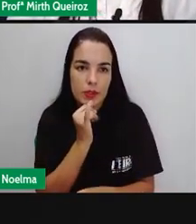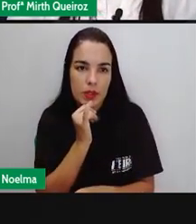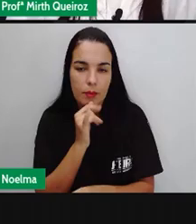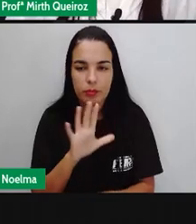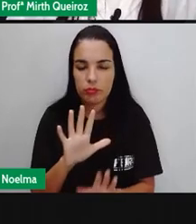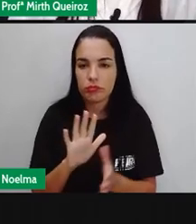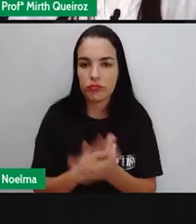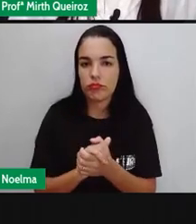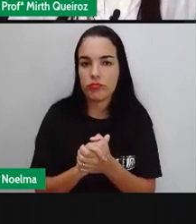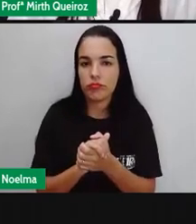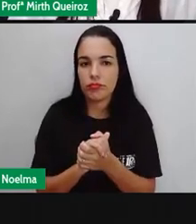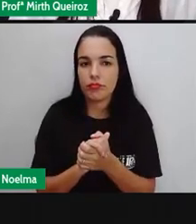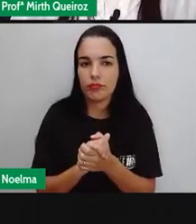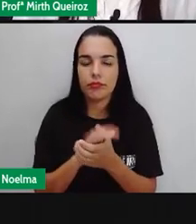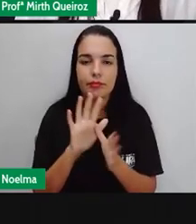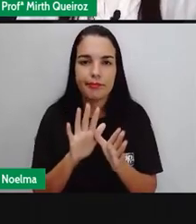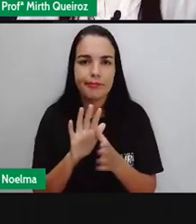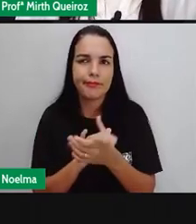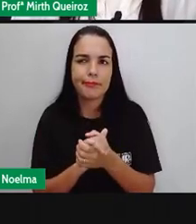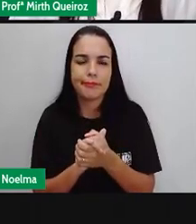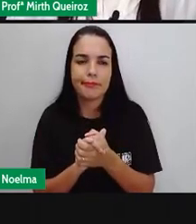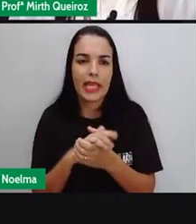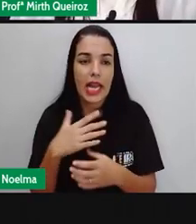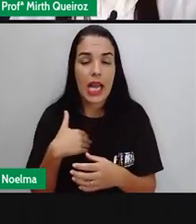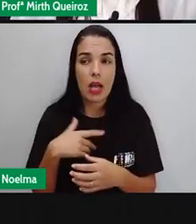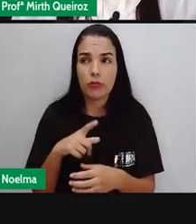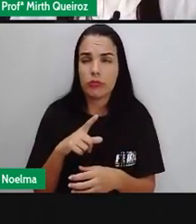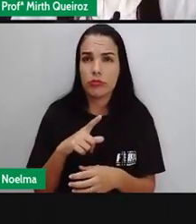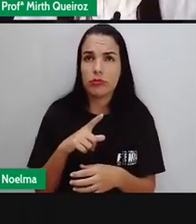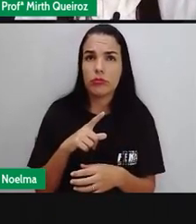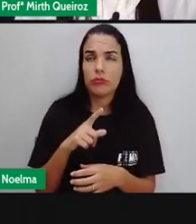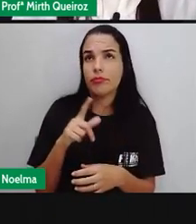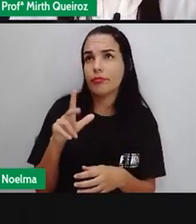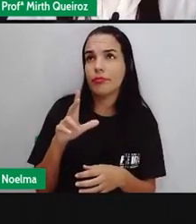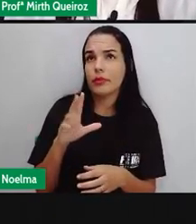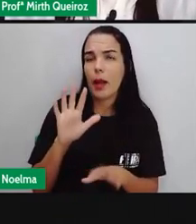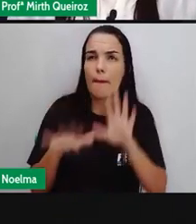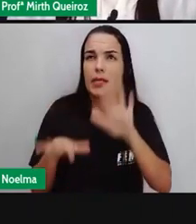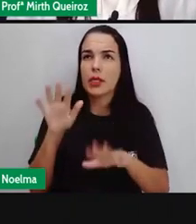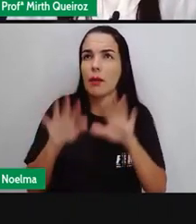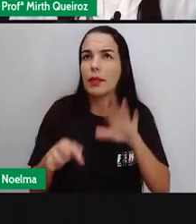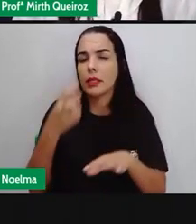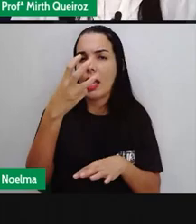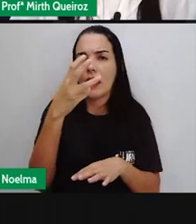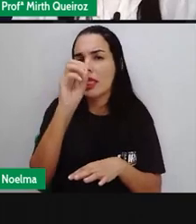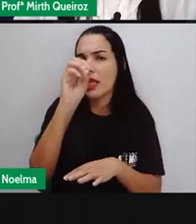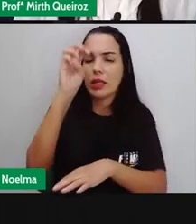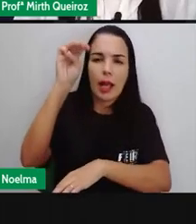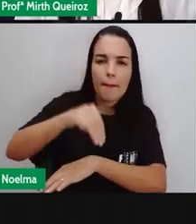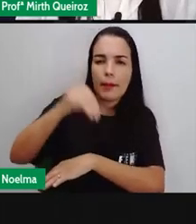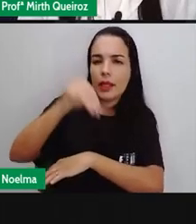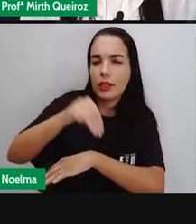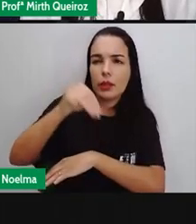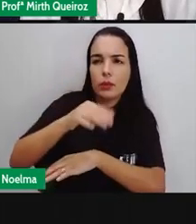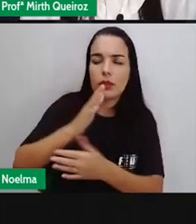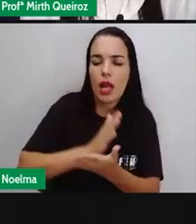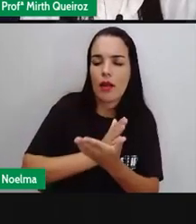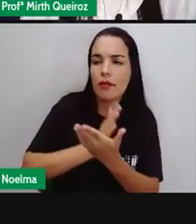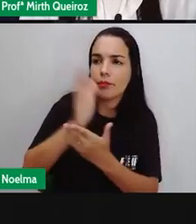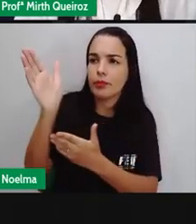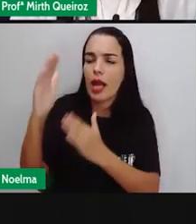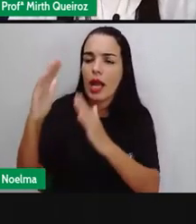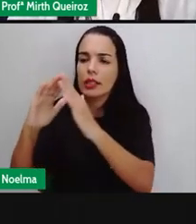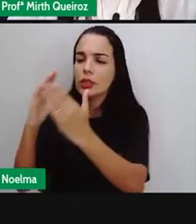Eu Pró Eu gasto Meia hora Pra eu ir Até a